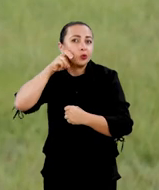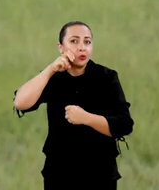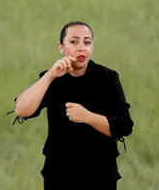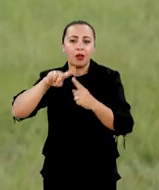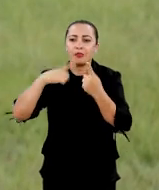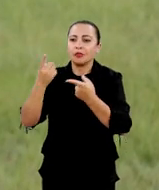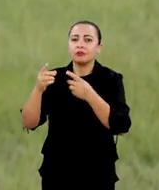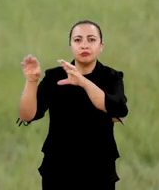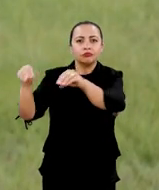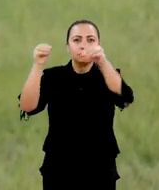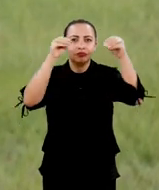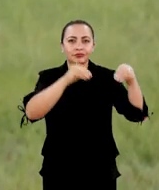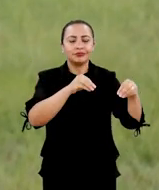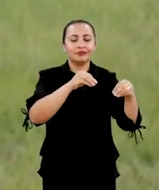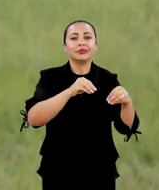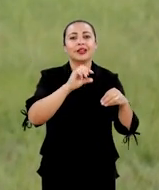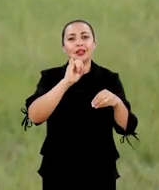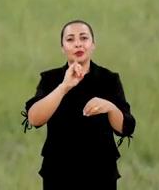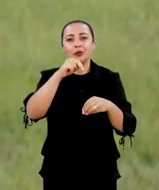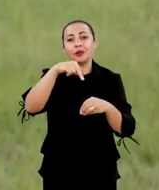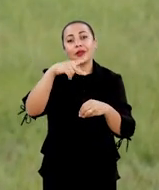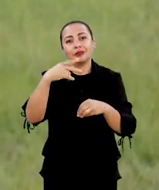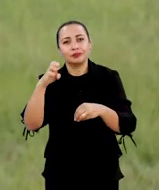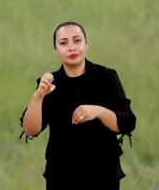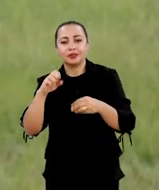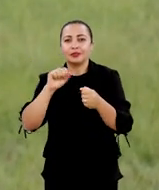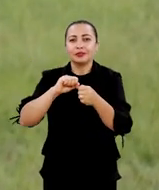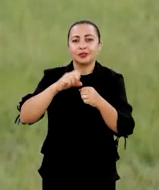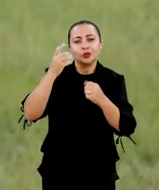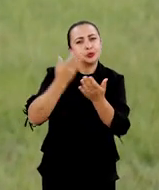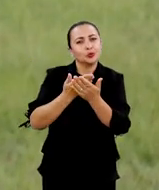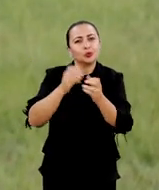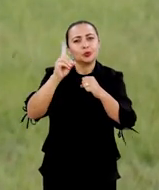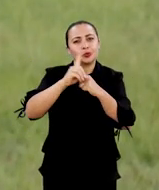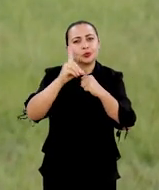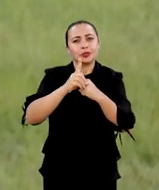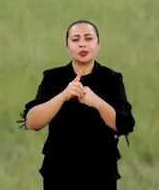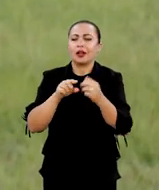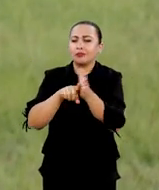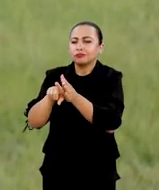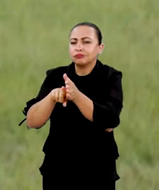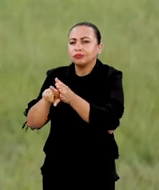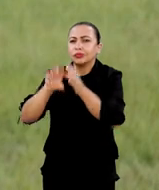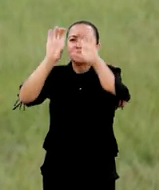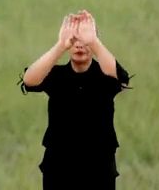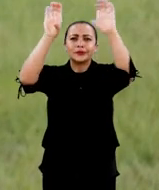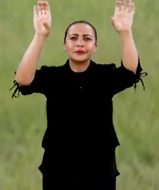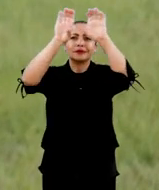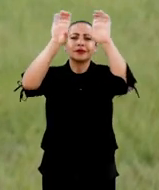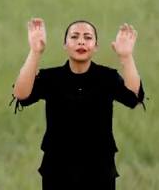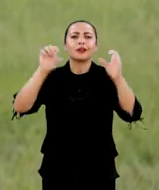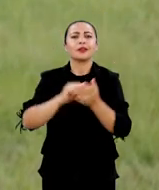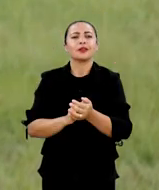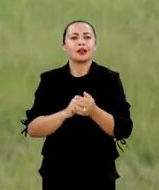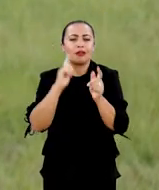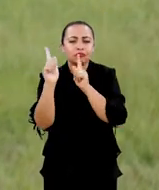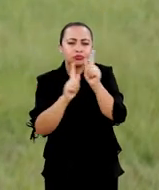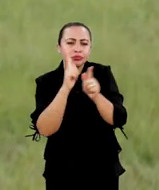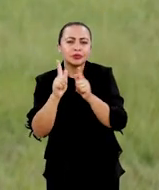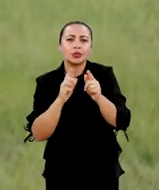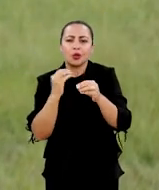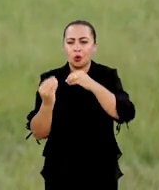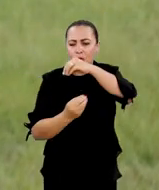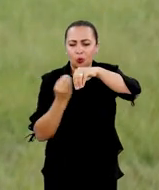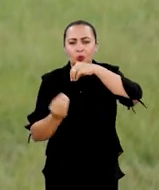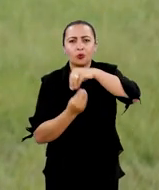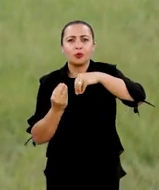com a área de xófísica espacial. e depois fui para o INPE, fazer meu doutorado. Também na área de xófísica espacial. gente estuda a